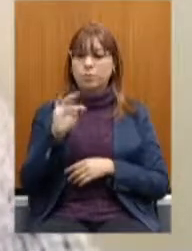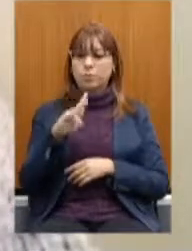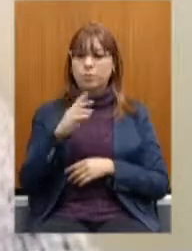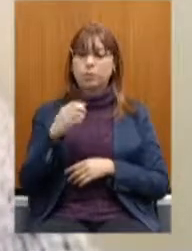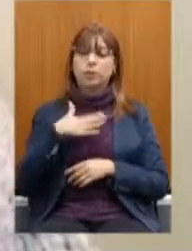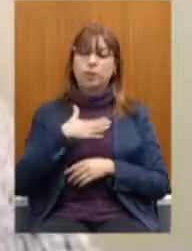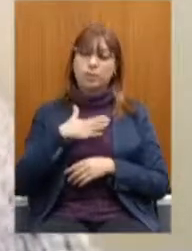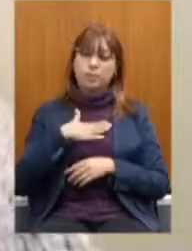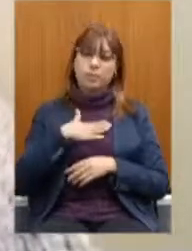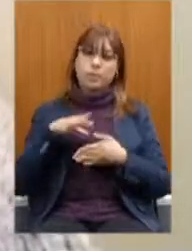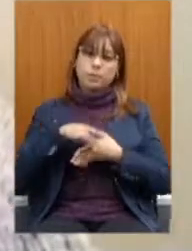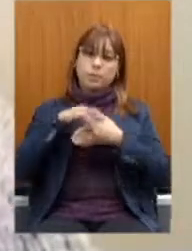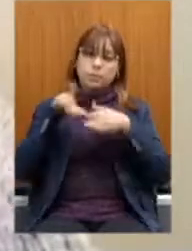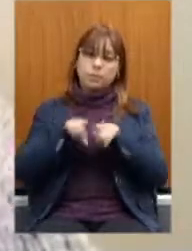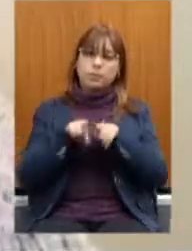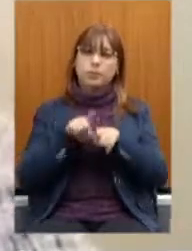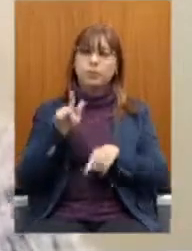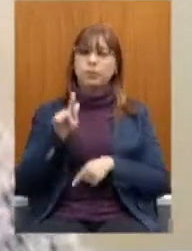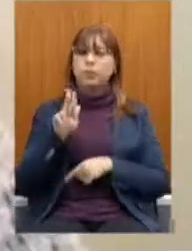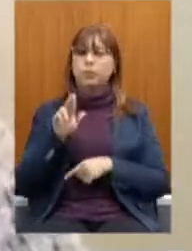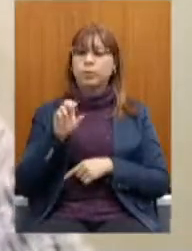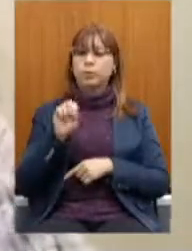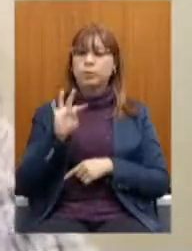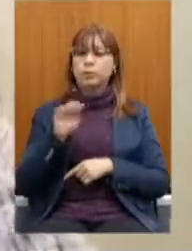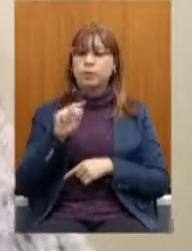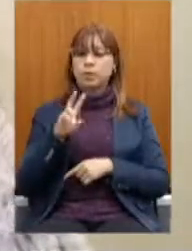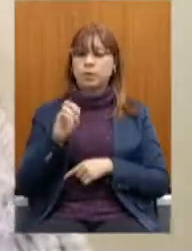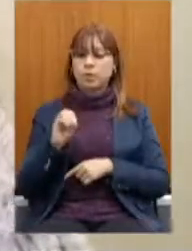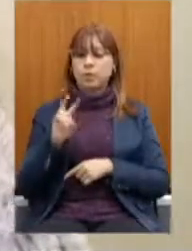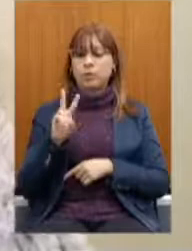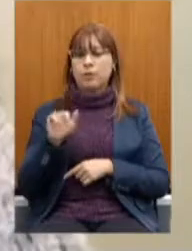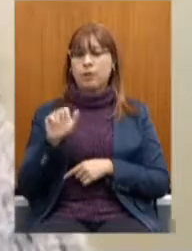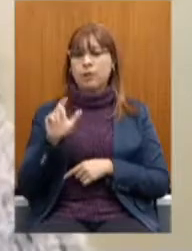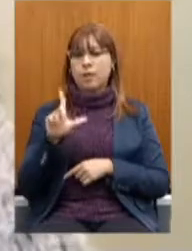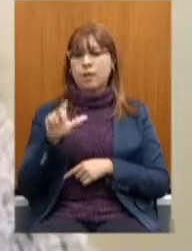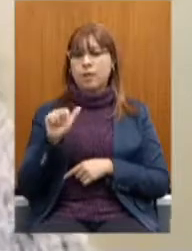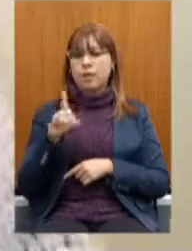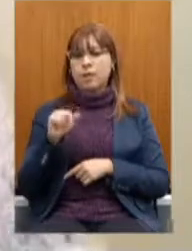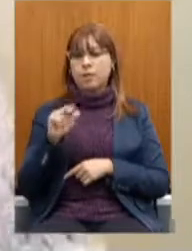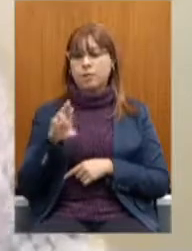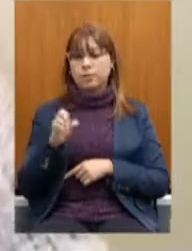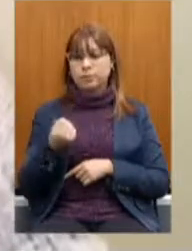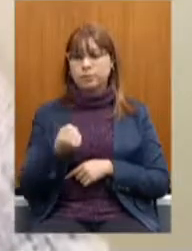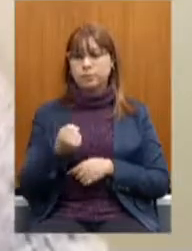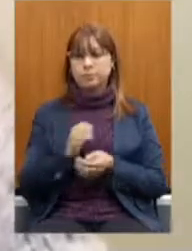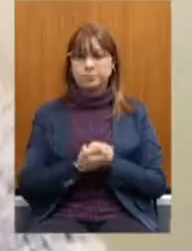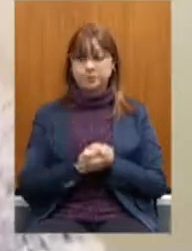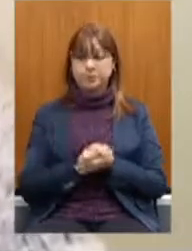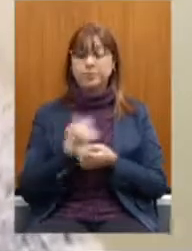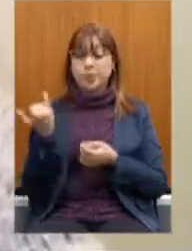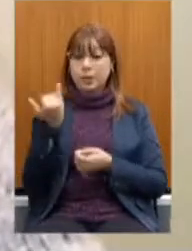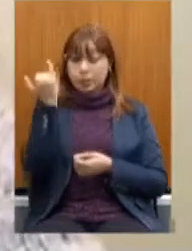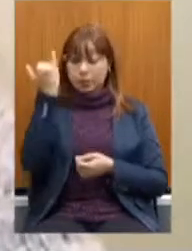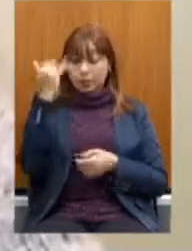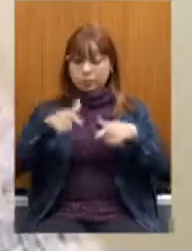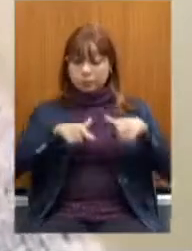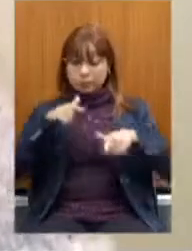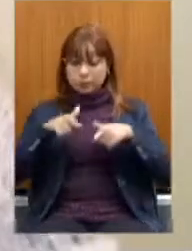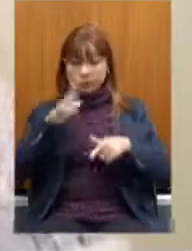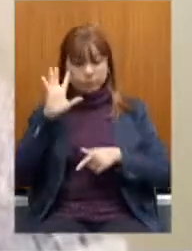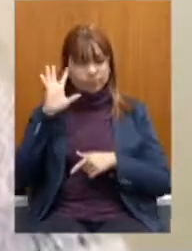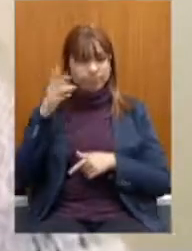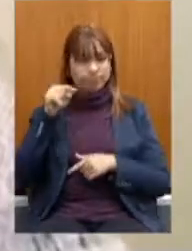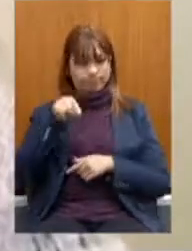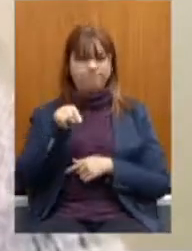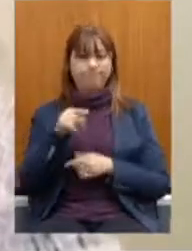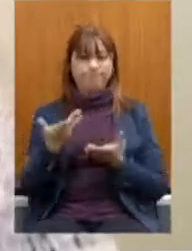líder, deputado Gustavo Aladares, também do nosso líder e do governo de estar ao Belém. É muito importante esse trabalho e essa decisão